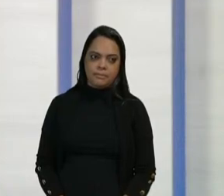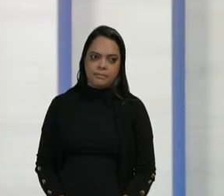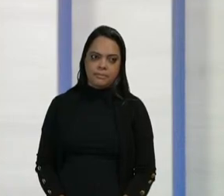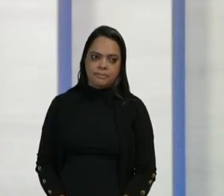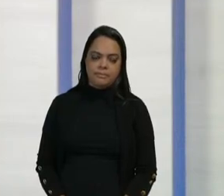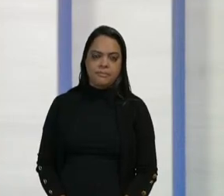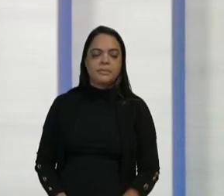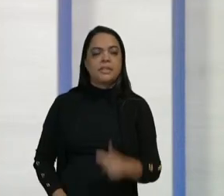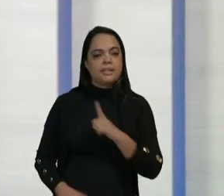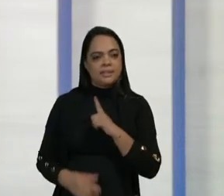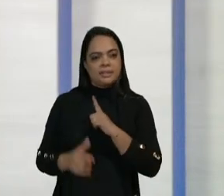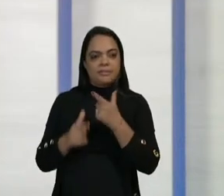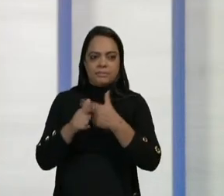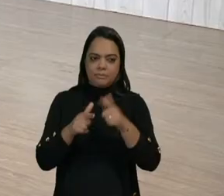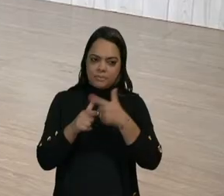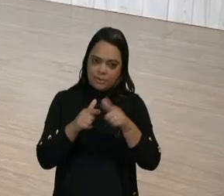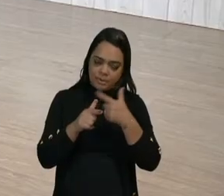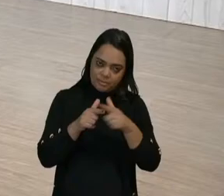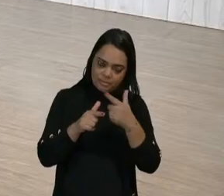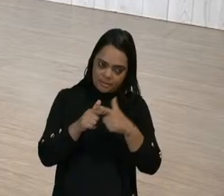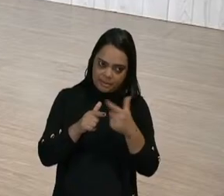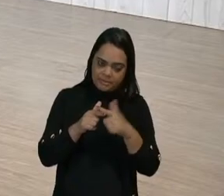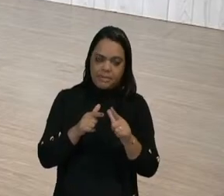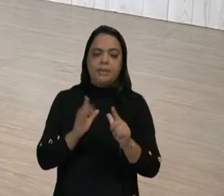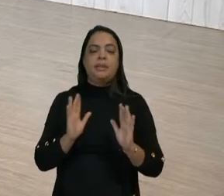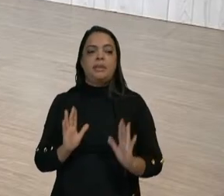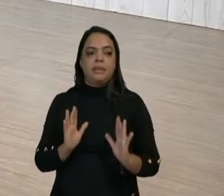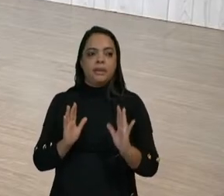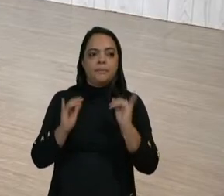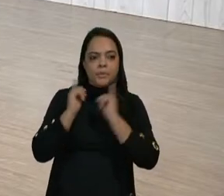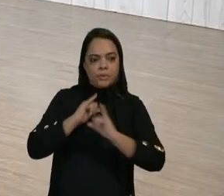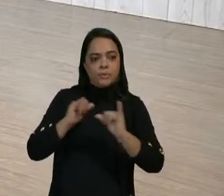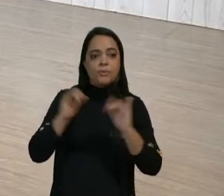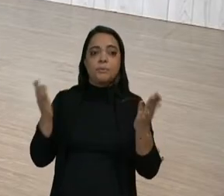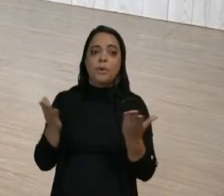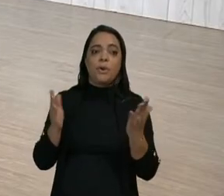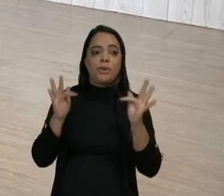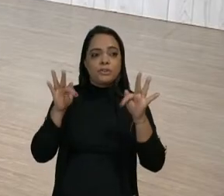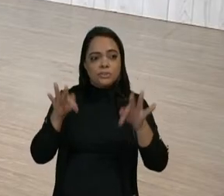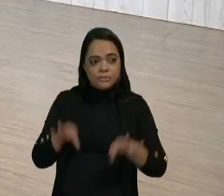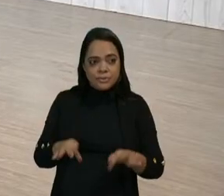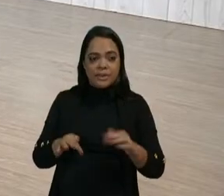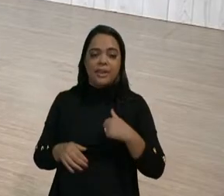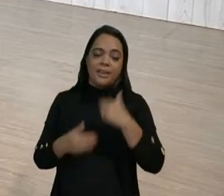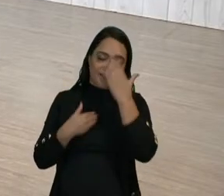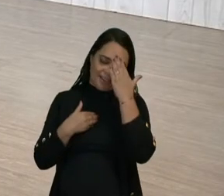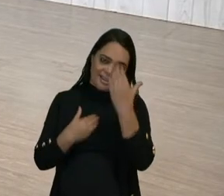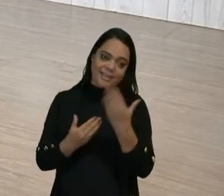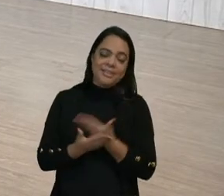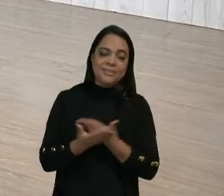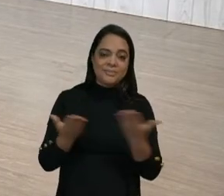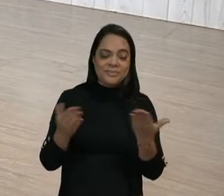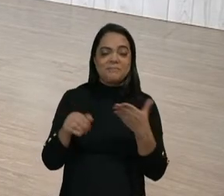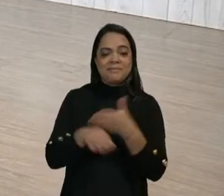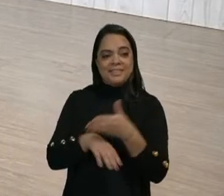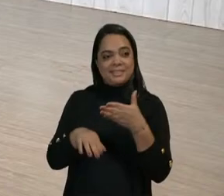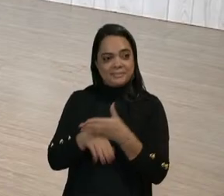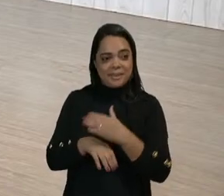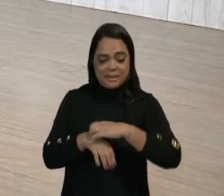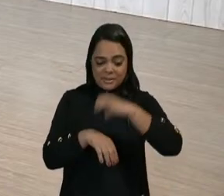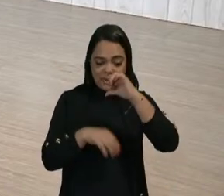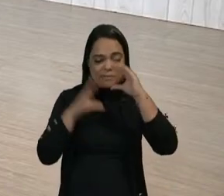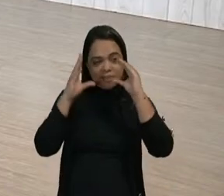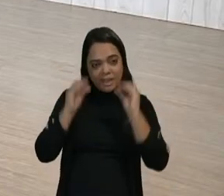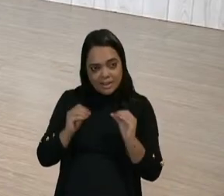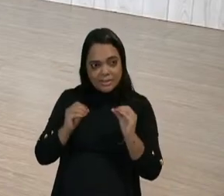A gente teve um pequeno problema técnico e o informativo de hoje fica por aqui. Eu agradeço a sua companhia. Às nove da